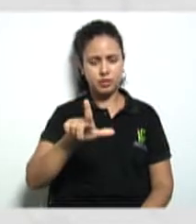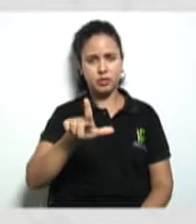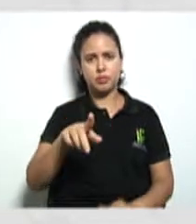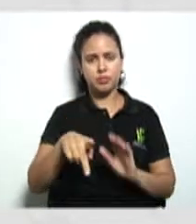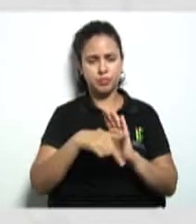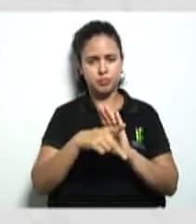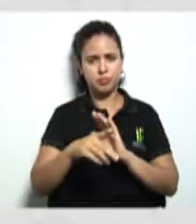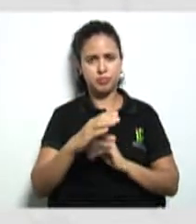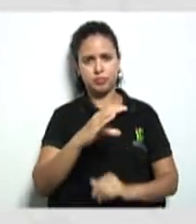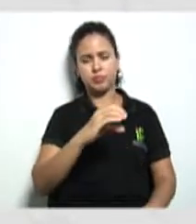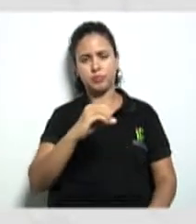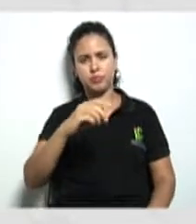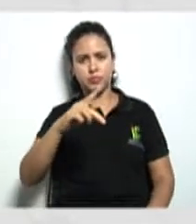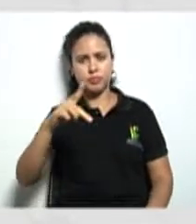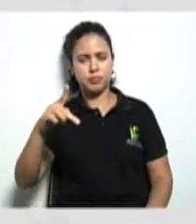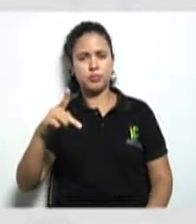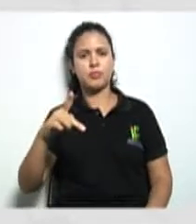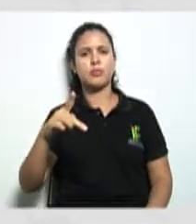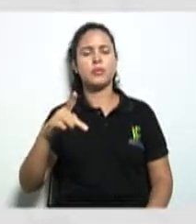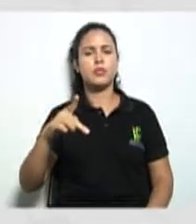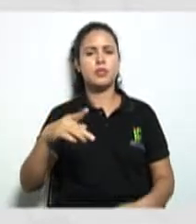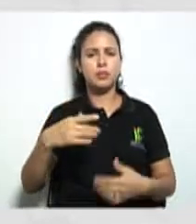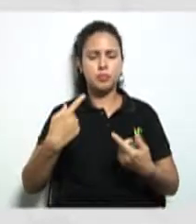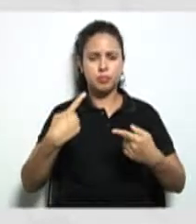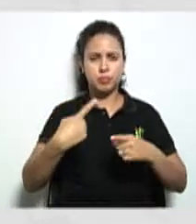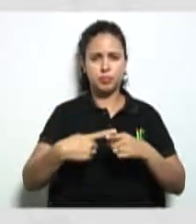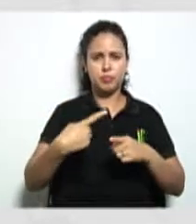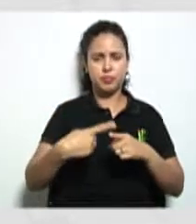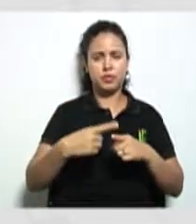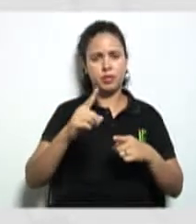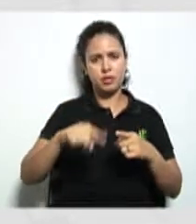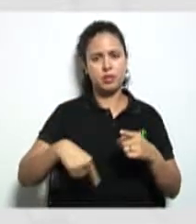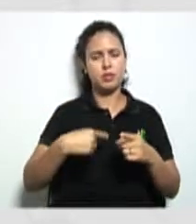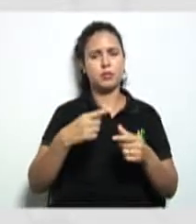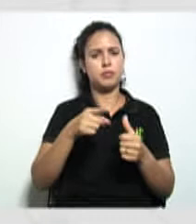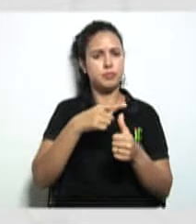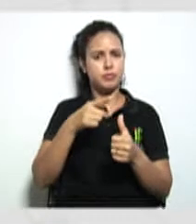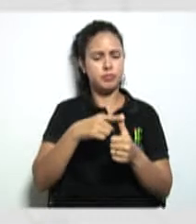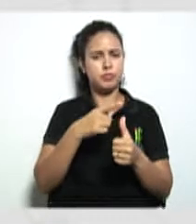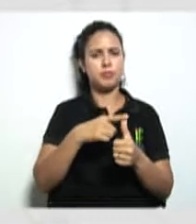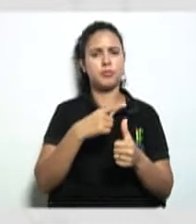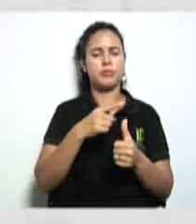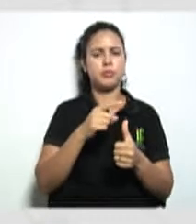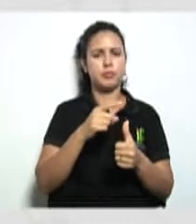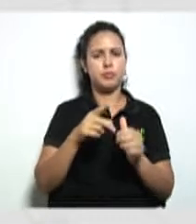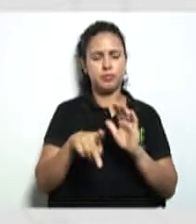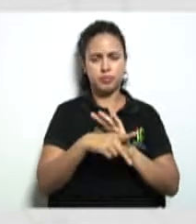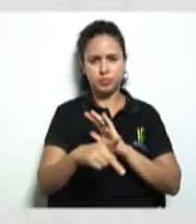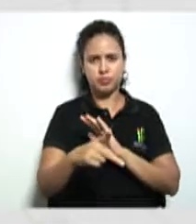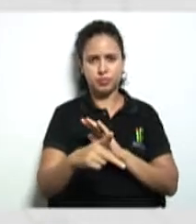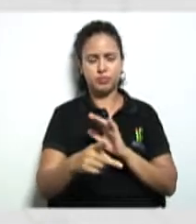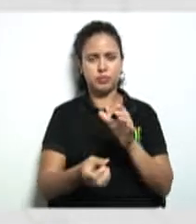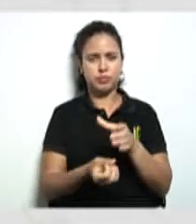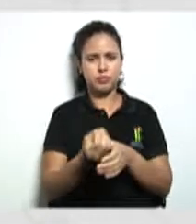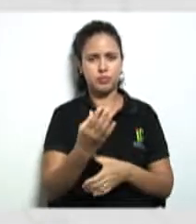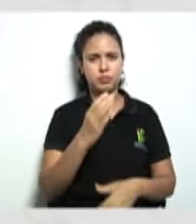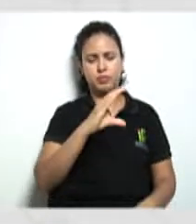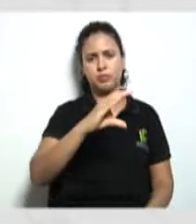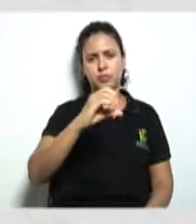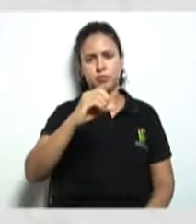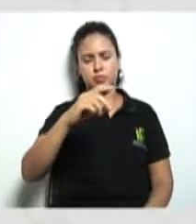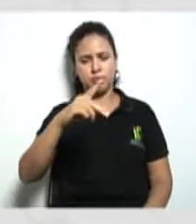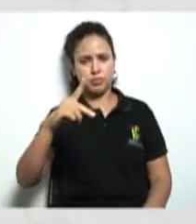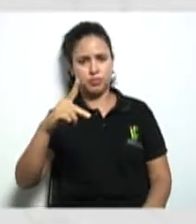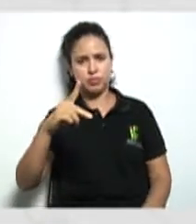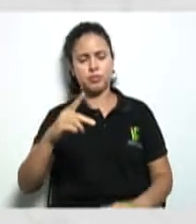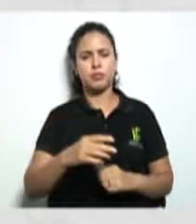Cooperativa. Porque esse é o primeiro ato que é constituído quando vai se constituir uma